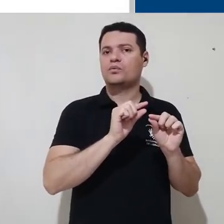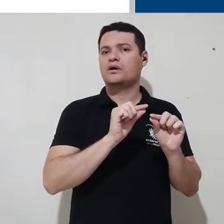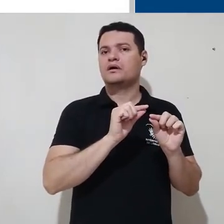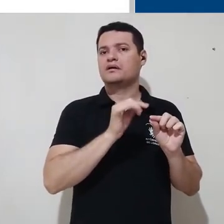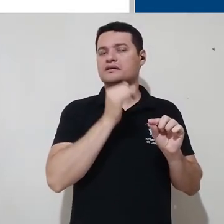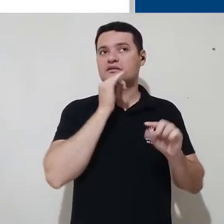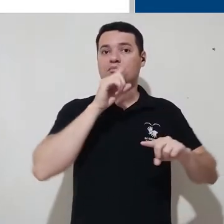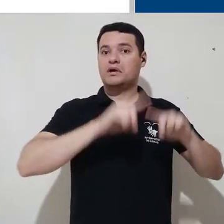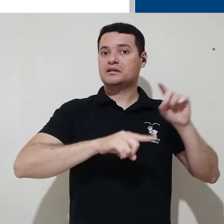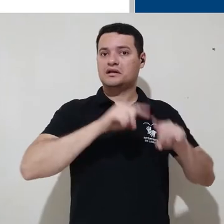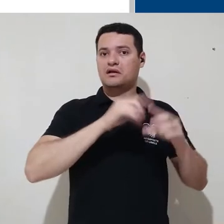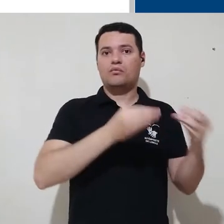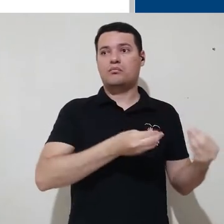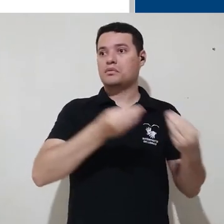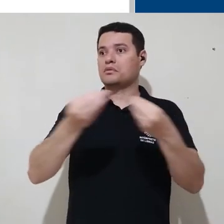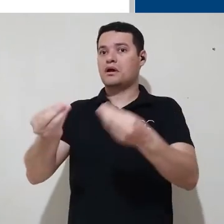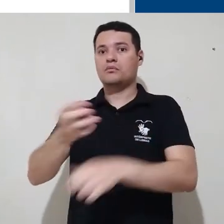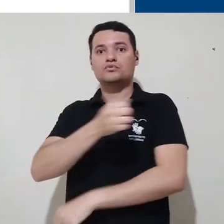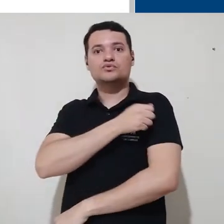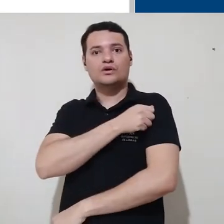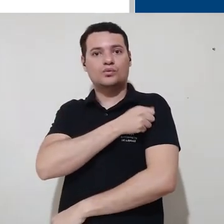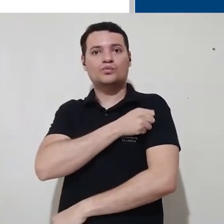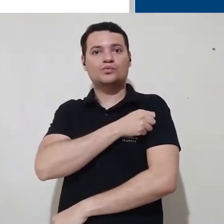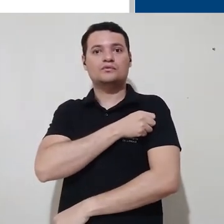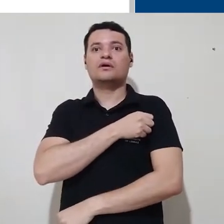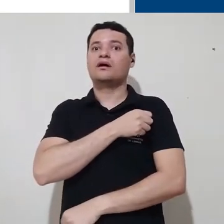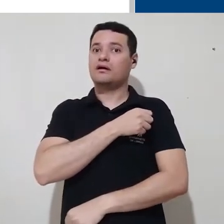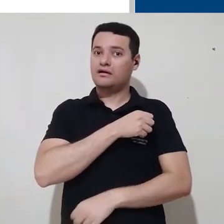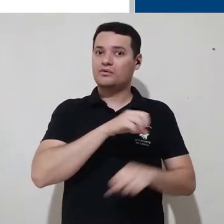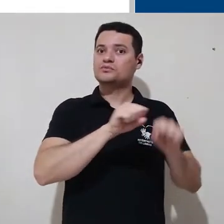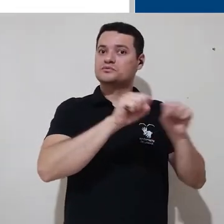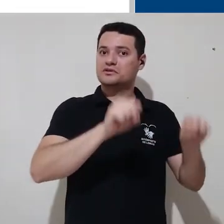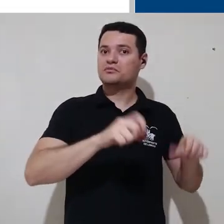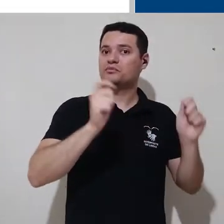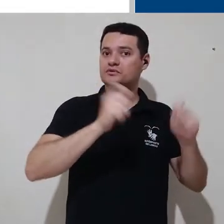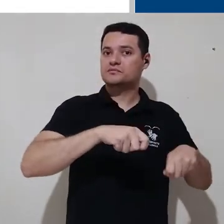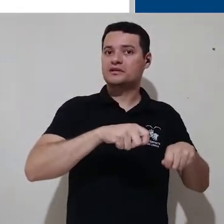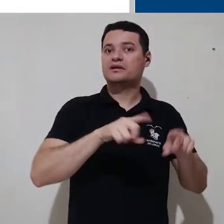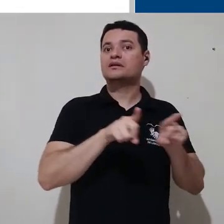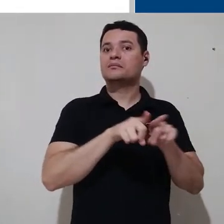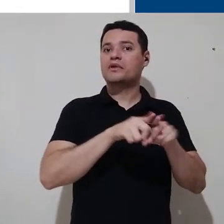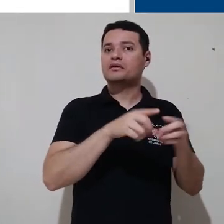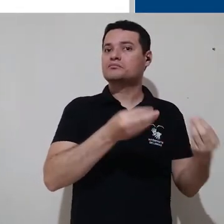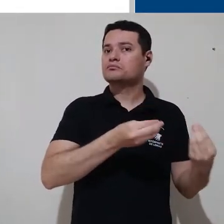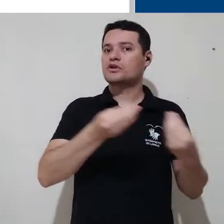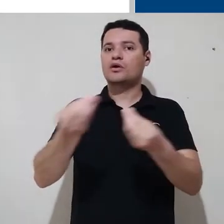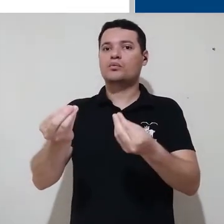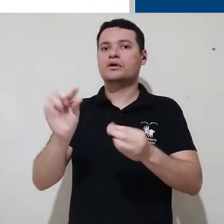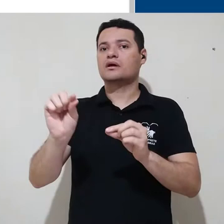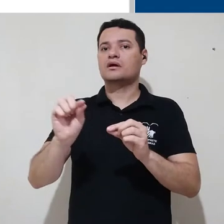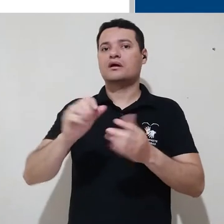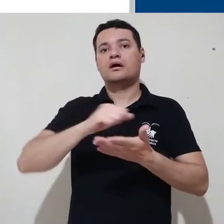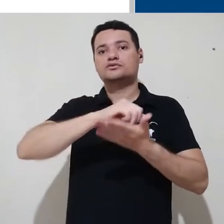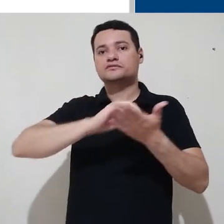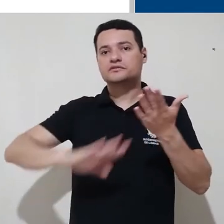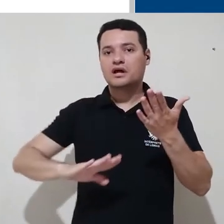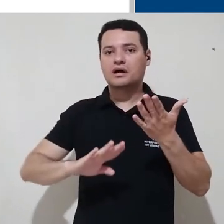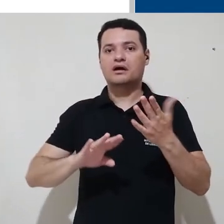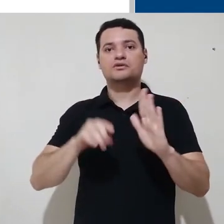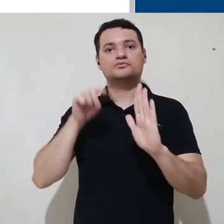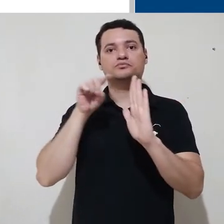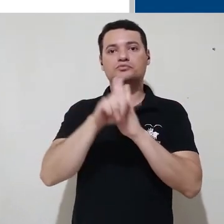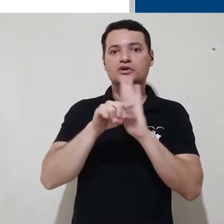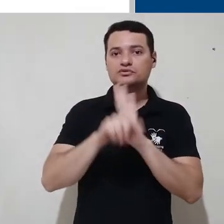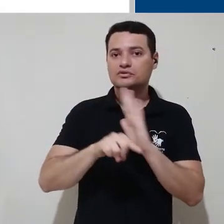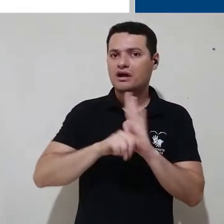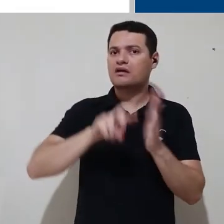disponibilizar material para os alunos, vai oferecer ferramentas como atividades e questionários